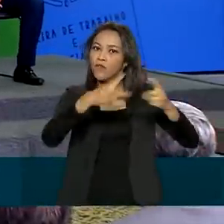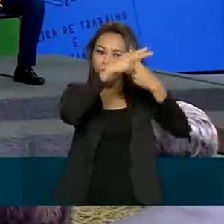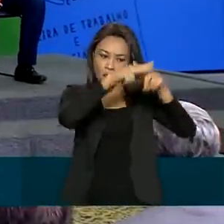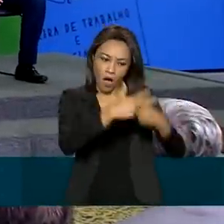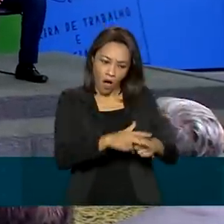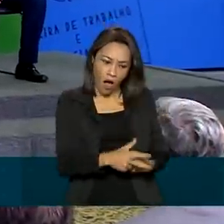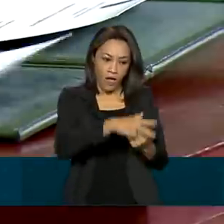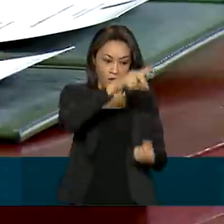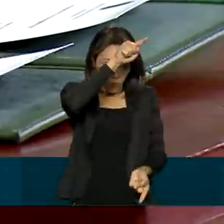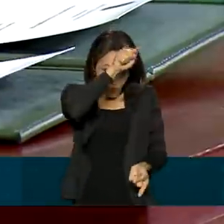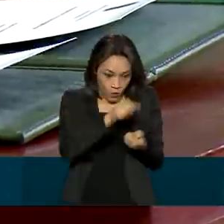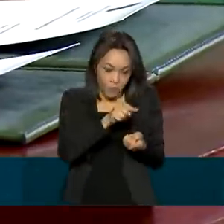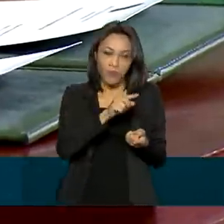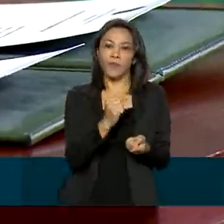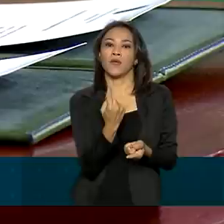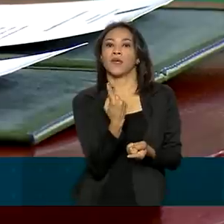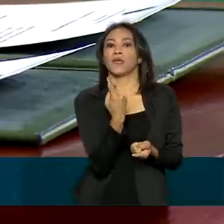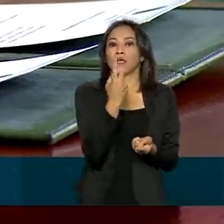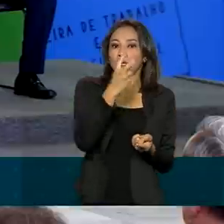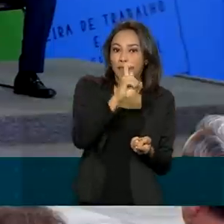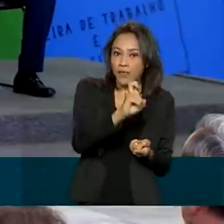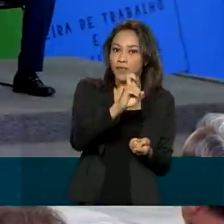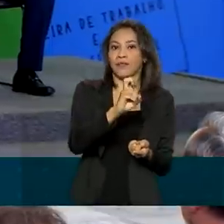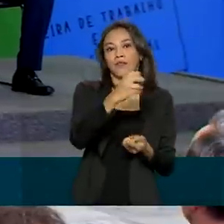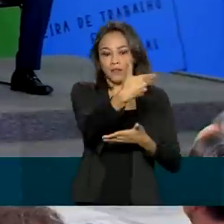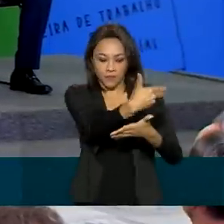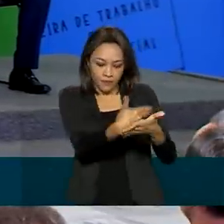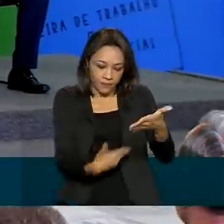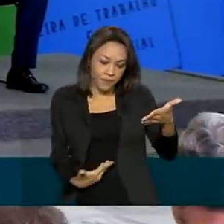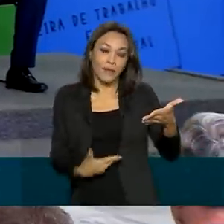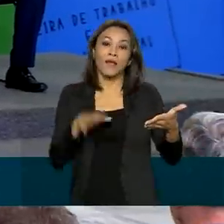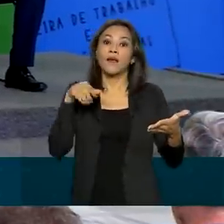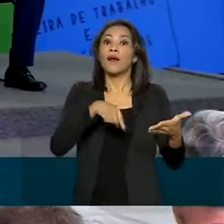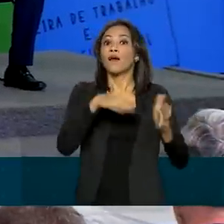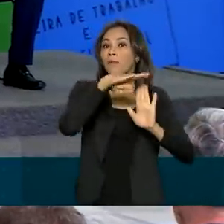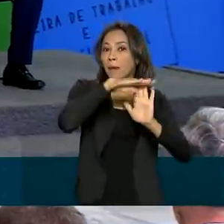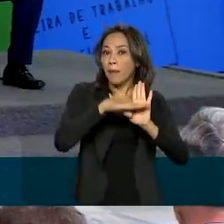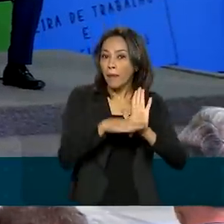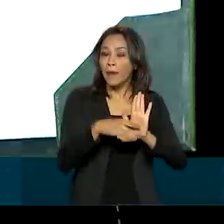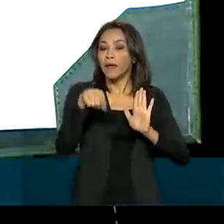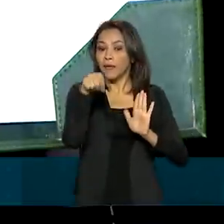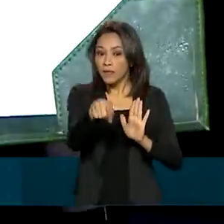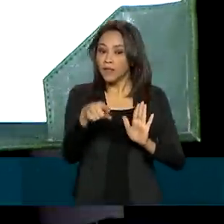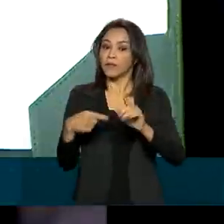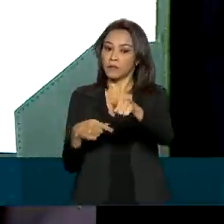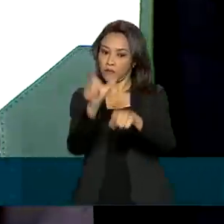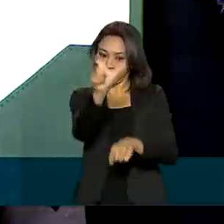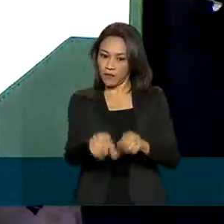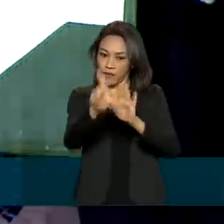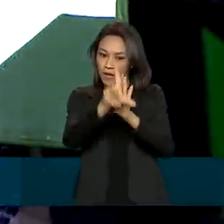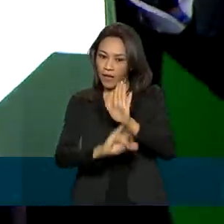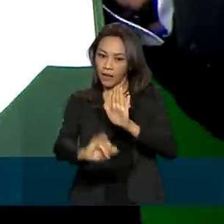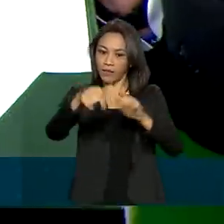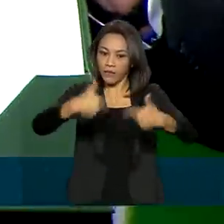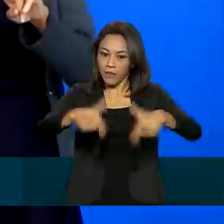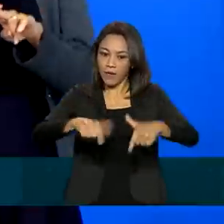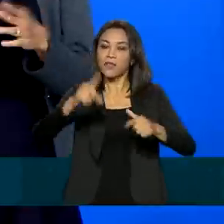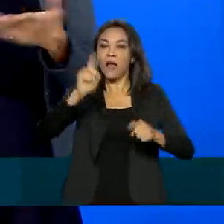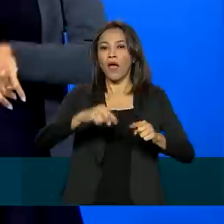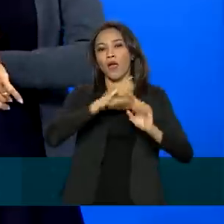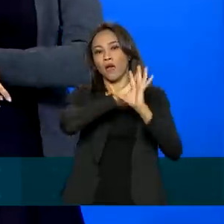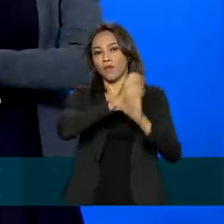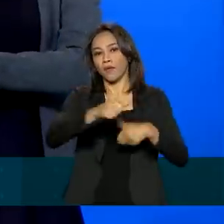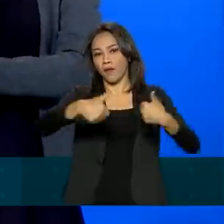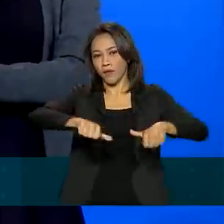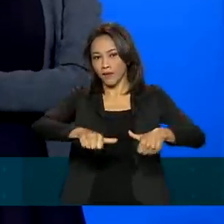15 atos. Segundo o governo, essa é a primeira vez que a legislação trabalhista infralegal é completamente revisada.